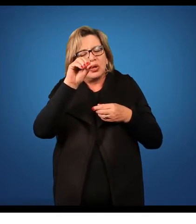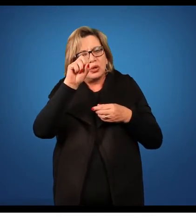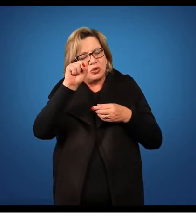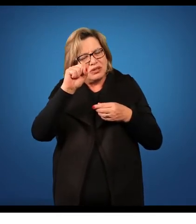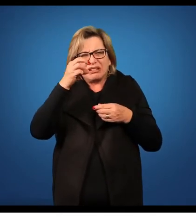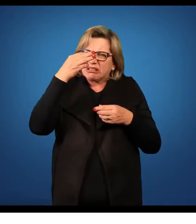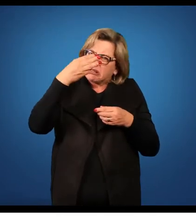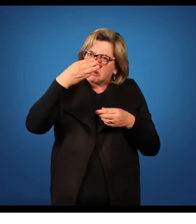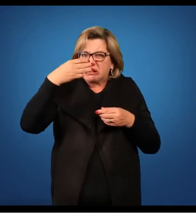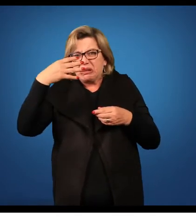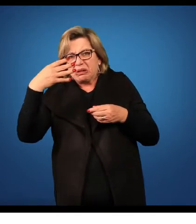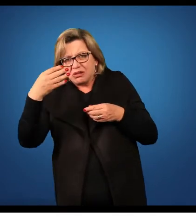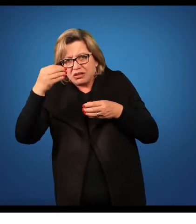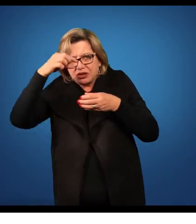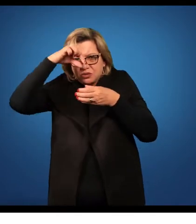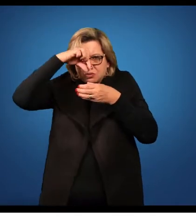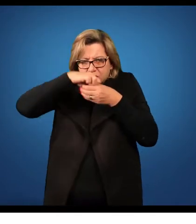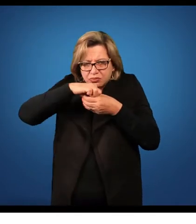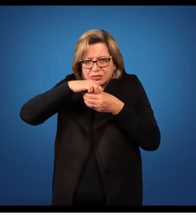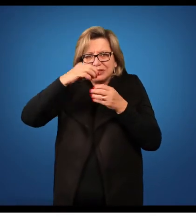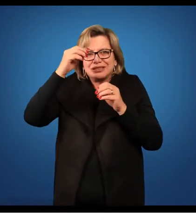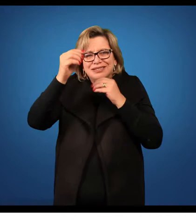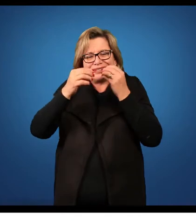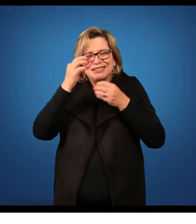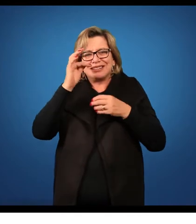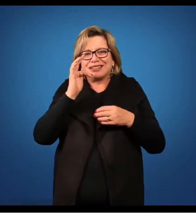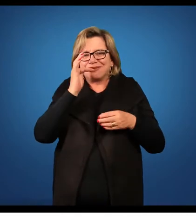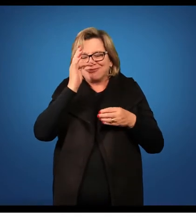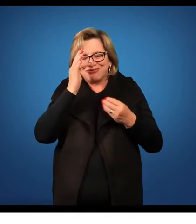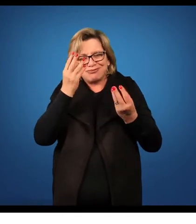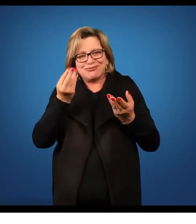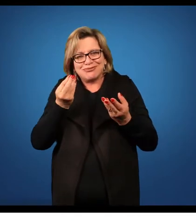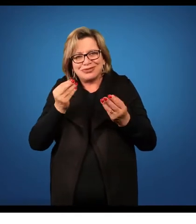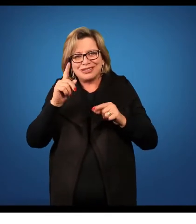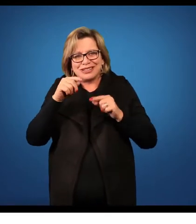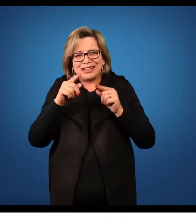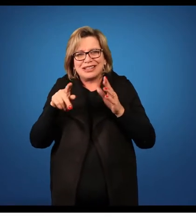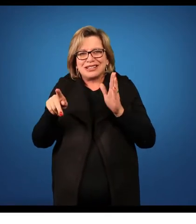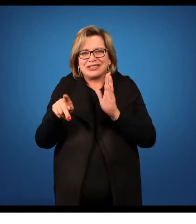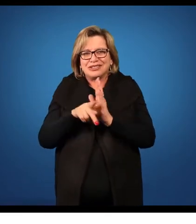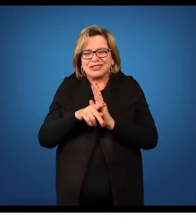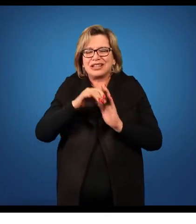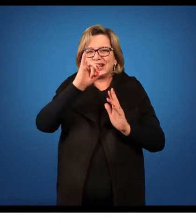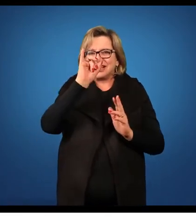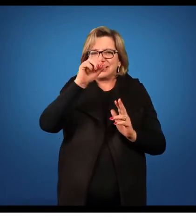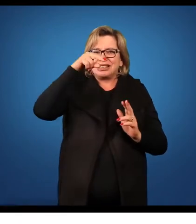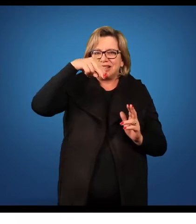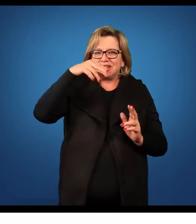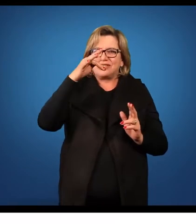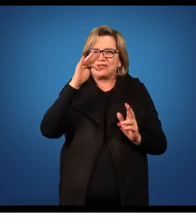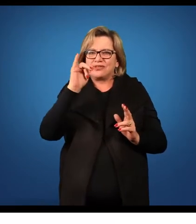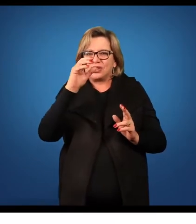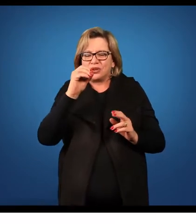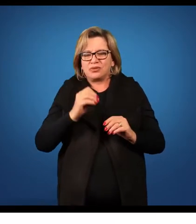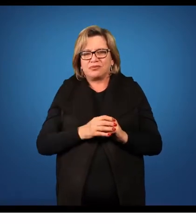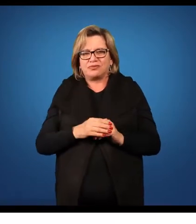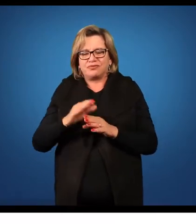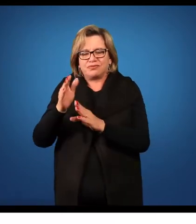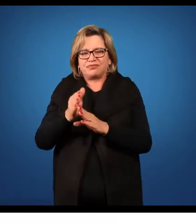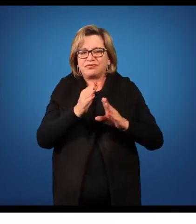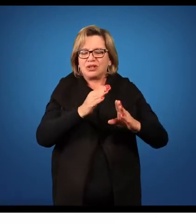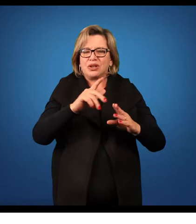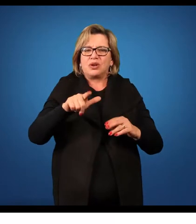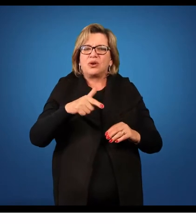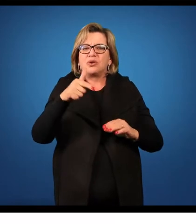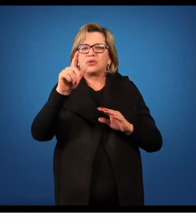mergulhados no receptáculo floral. Então, caracterizando assim o gineceu como ínfero. Esse aqui, então, é o exemplo